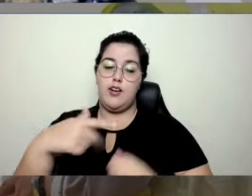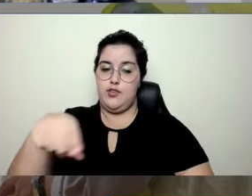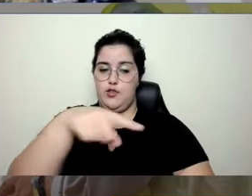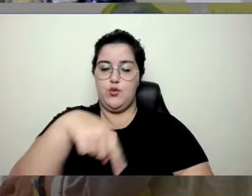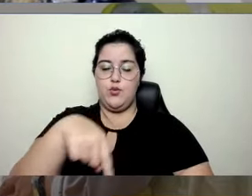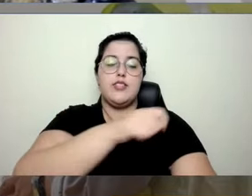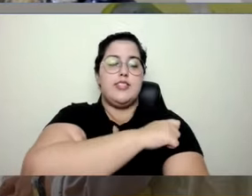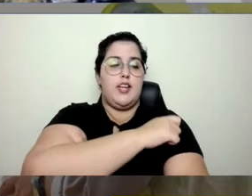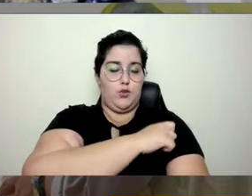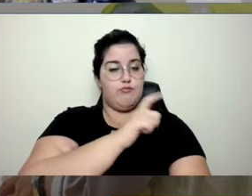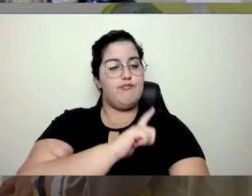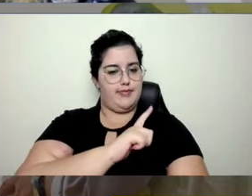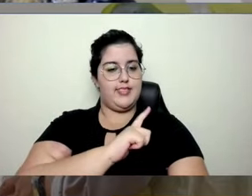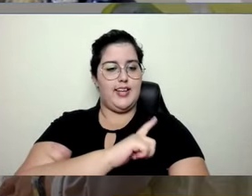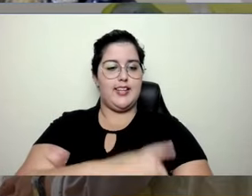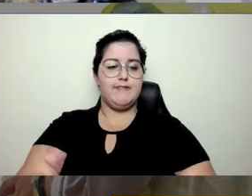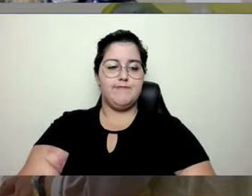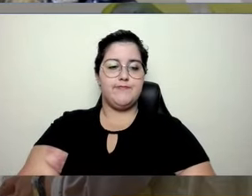alunos.